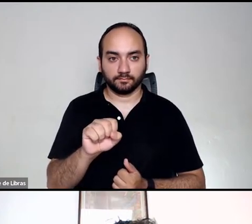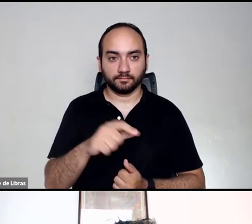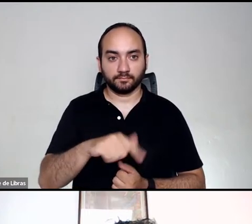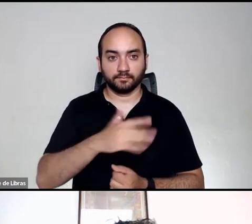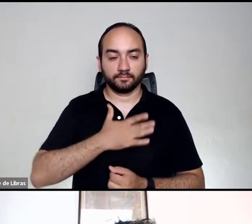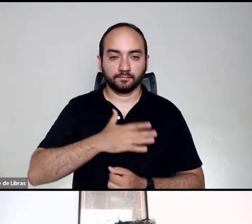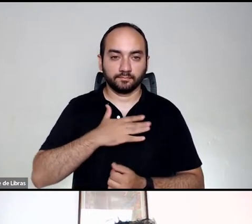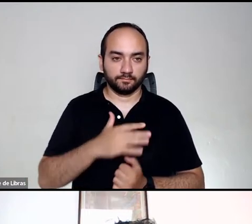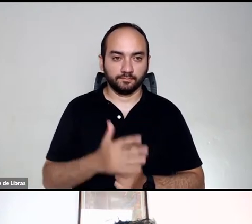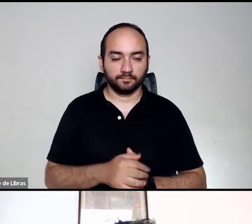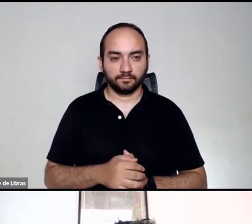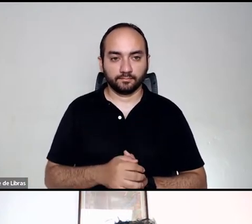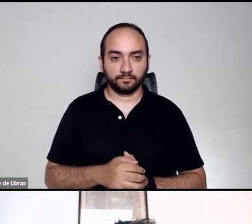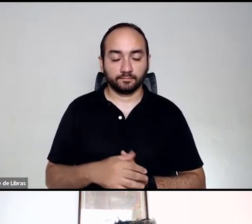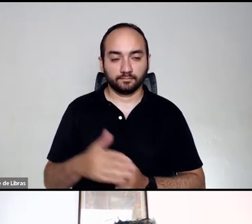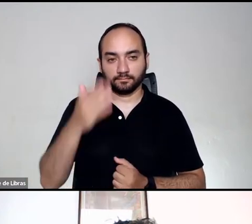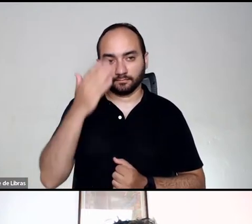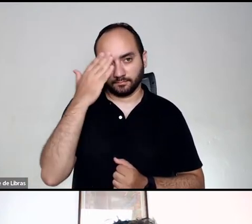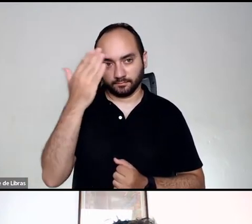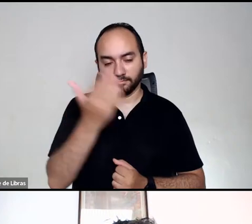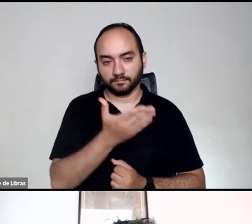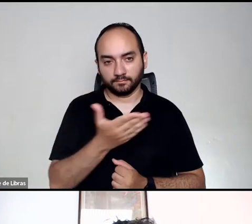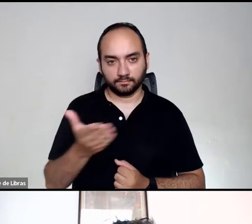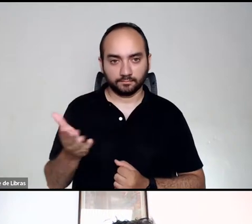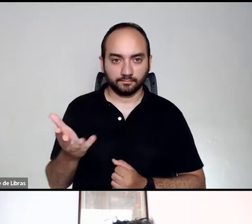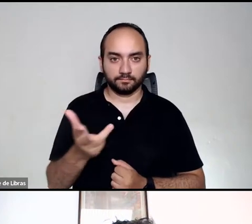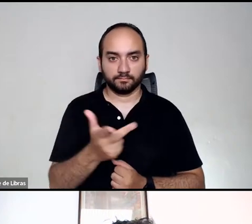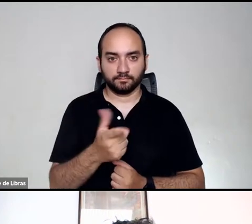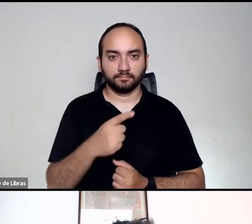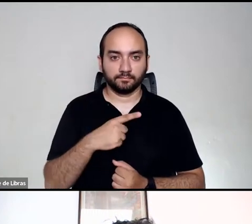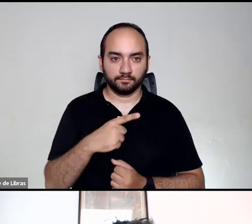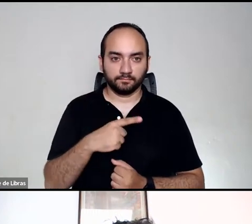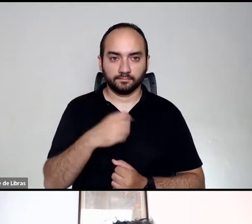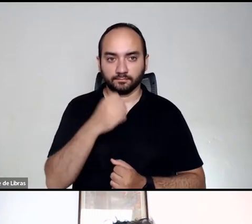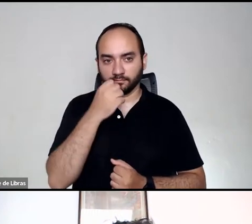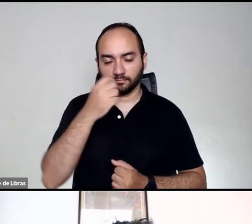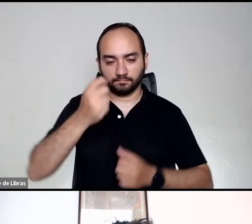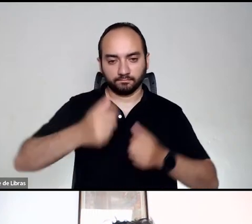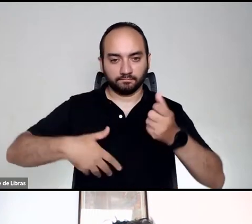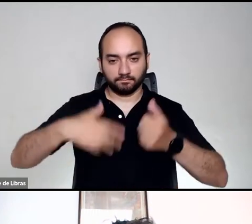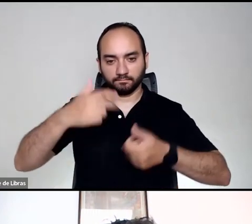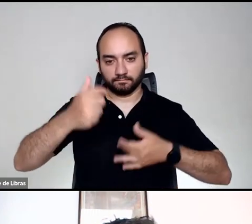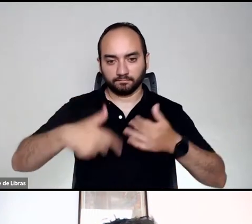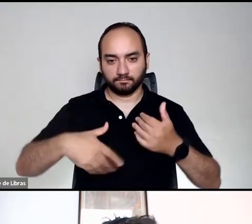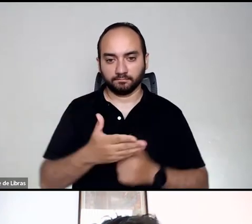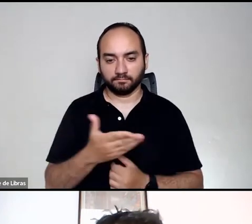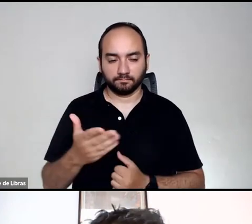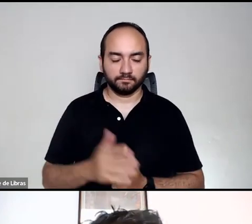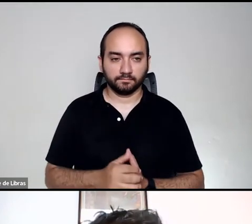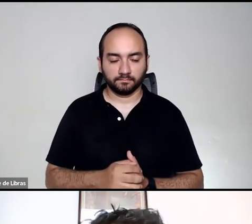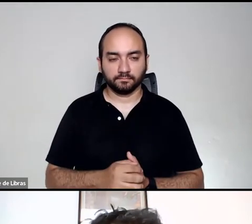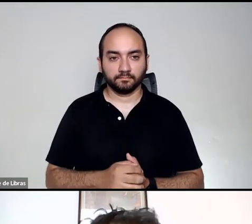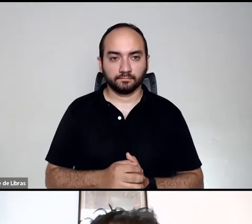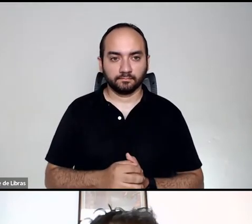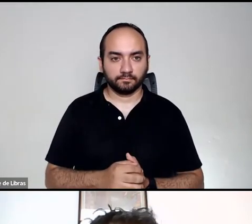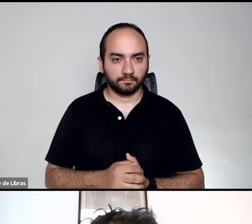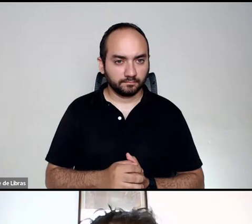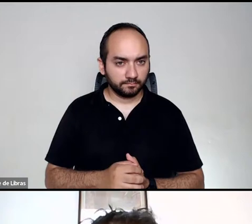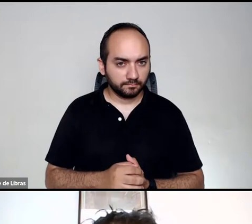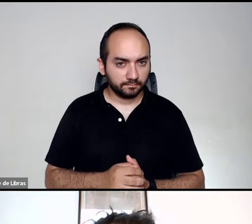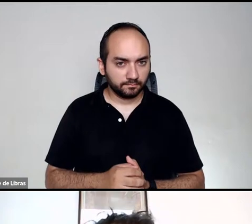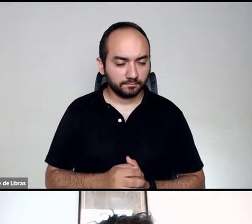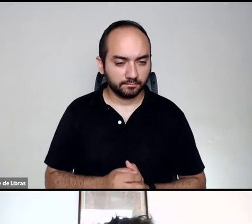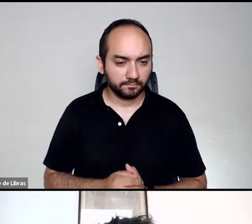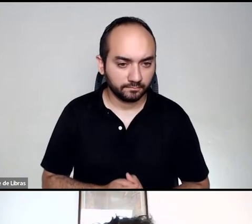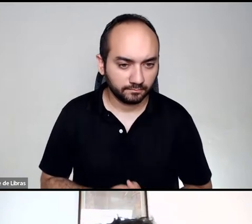né? Obrigado pelas excelentes exposições, muito agradecido de poder ouvir aqui, acompanhar, ter trazido meus alunos também no